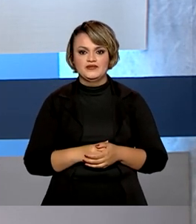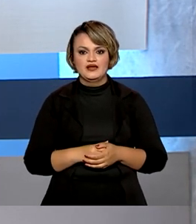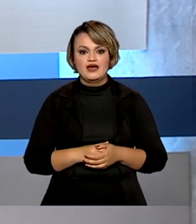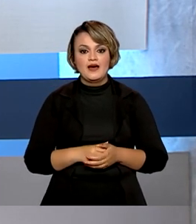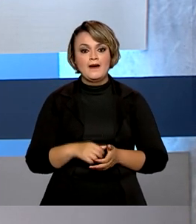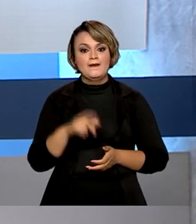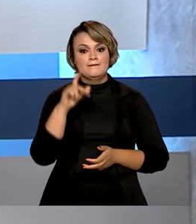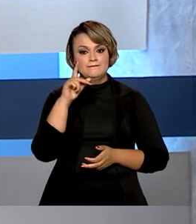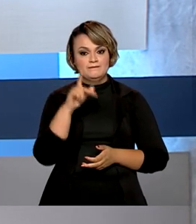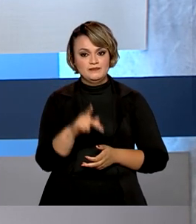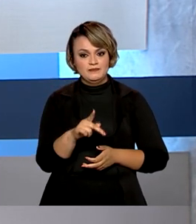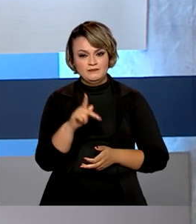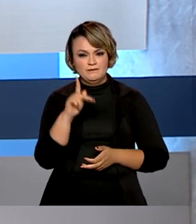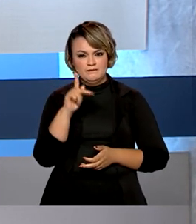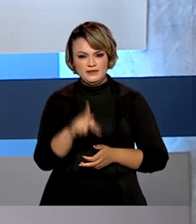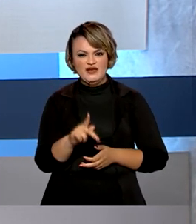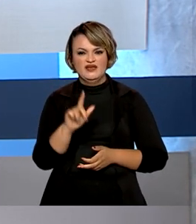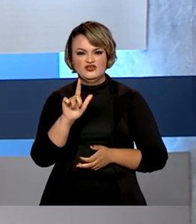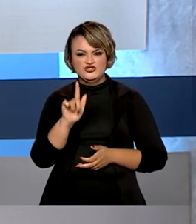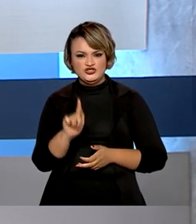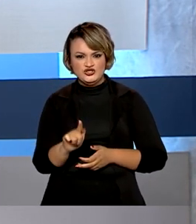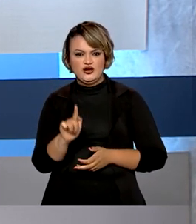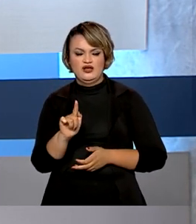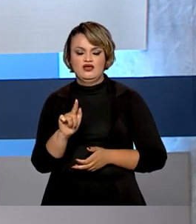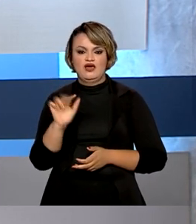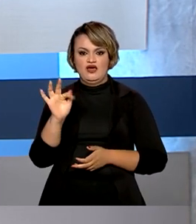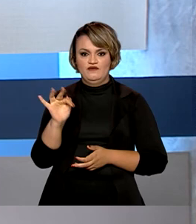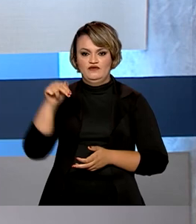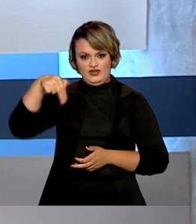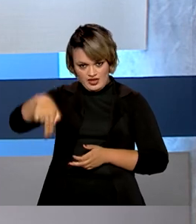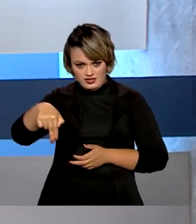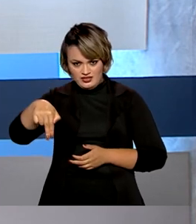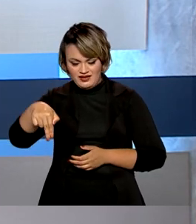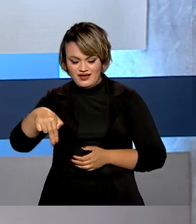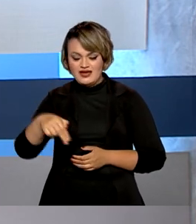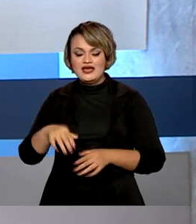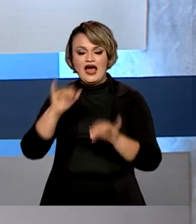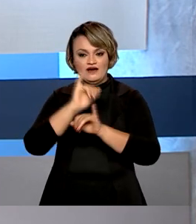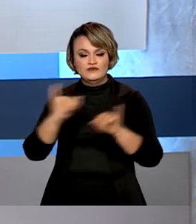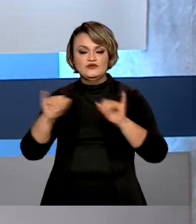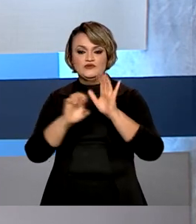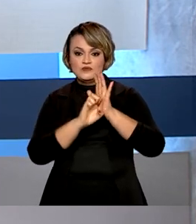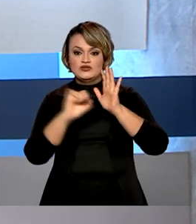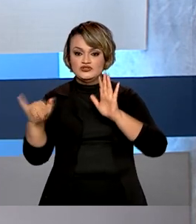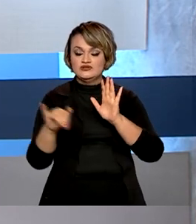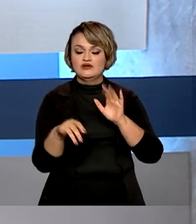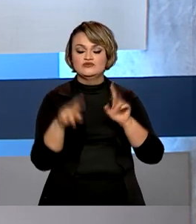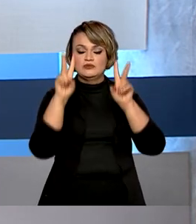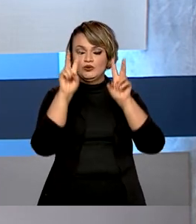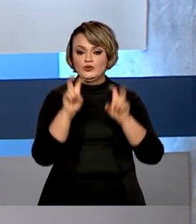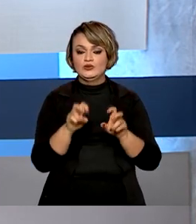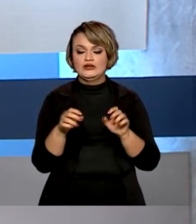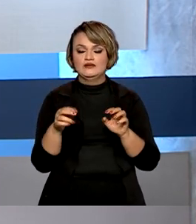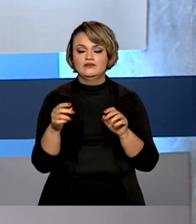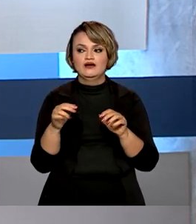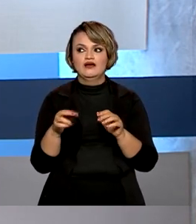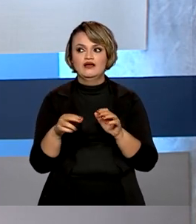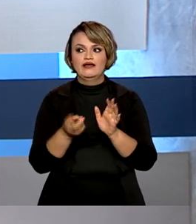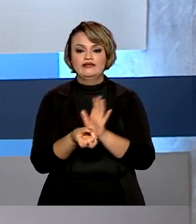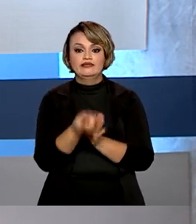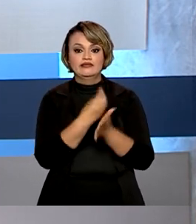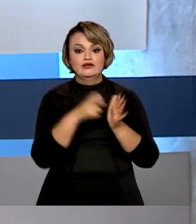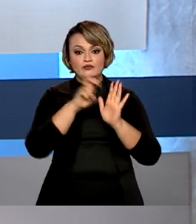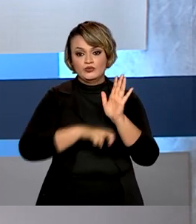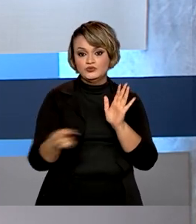Procuradoria-Geral da Fazenda Nacional publicou o edital que permite uma nova transação tributária para que contribuintes paguem